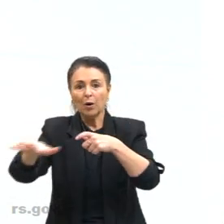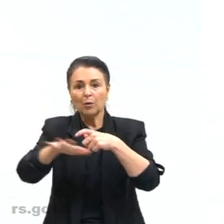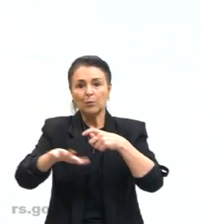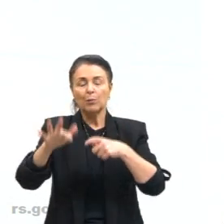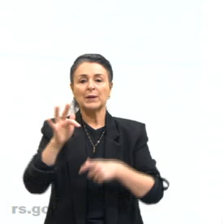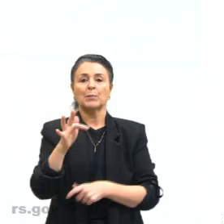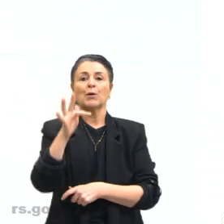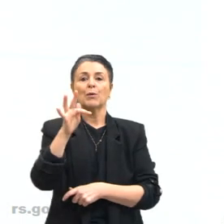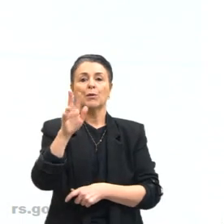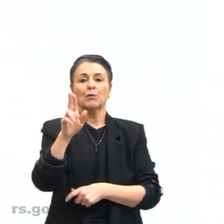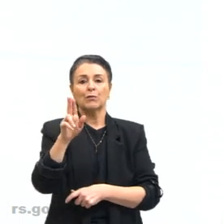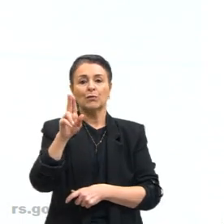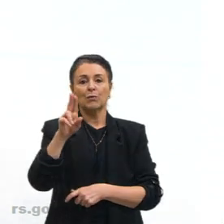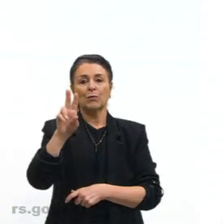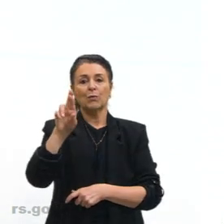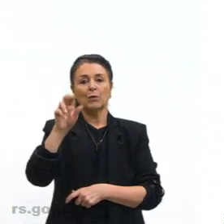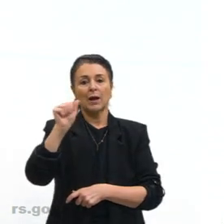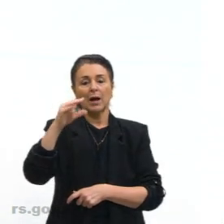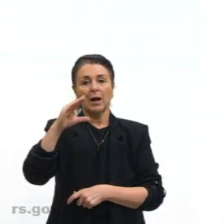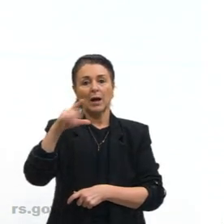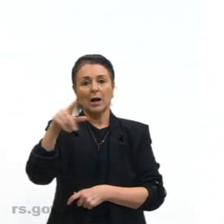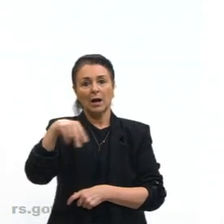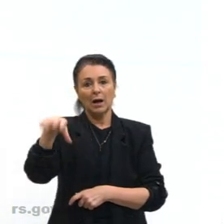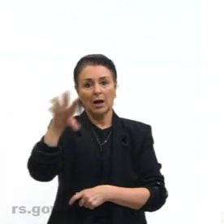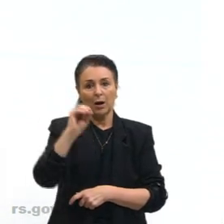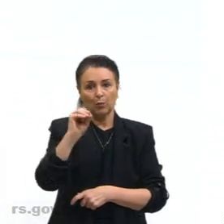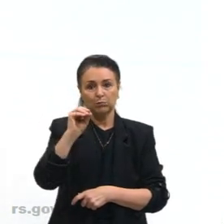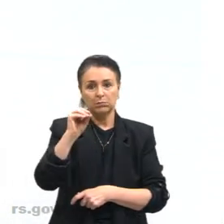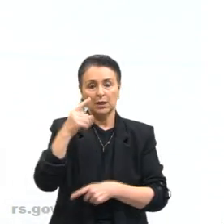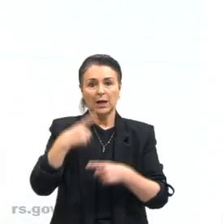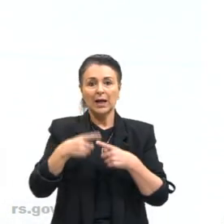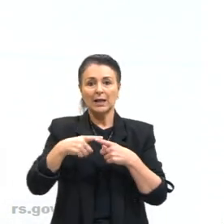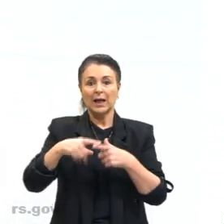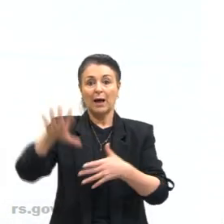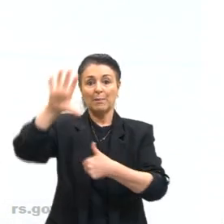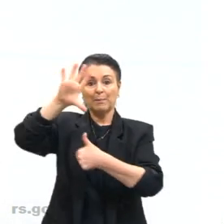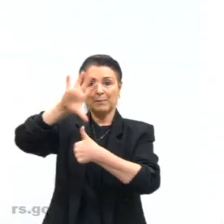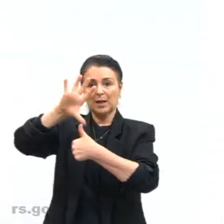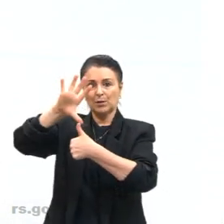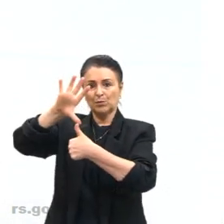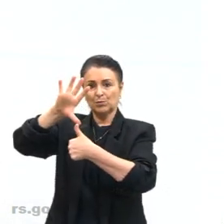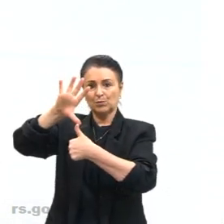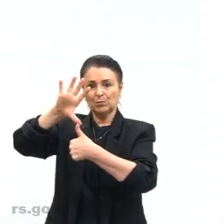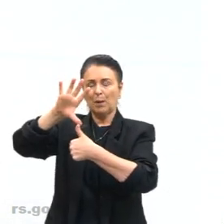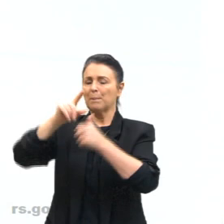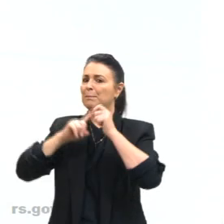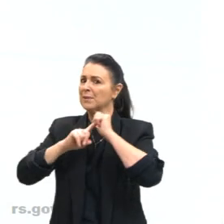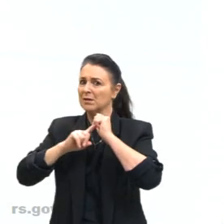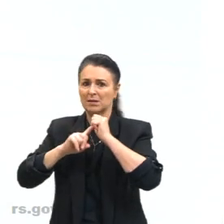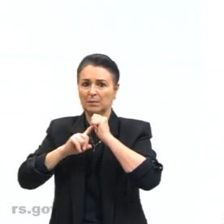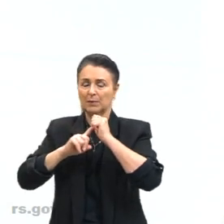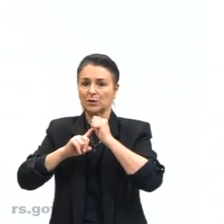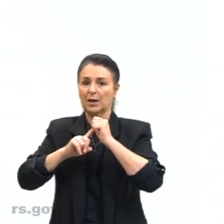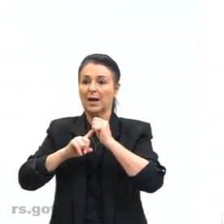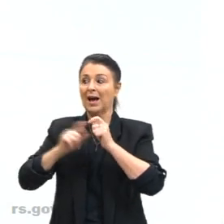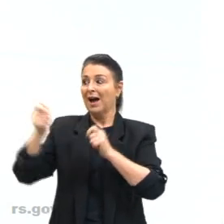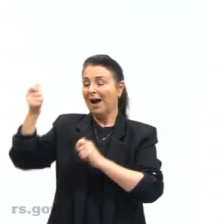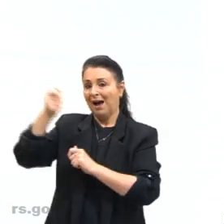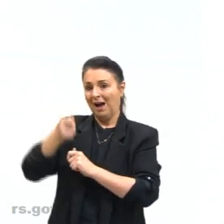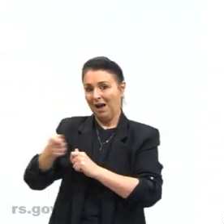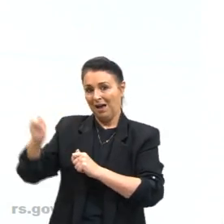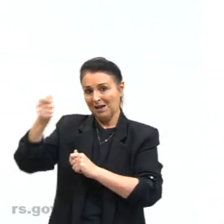Furacão é na América do Norte. Então, é um ciclone muito grande, né, de proporções, é um furacão. Já na Ásia, na região